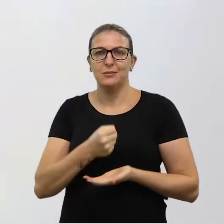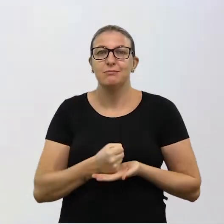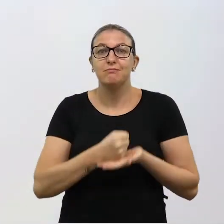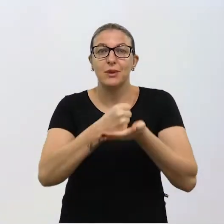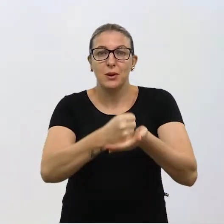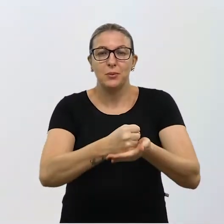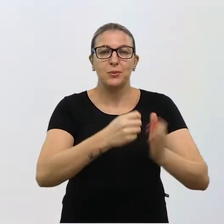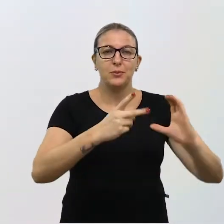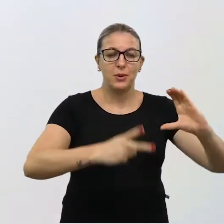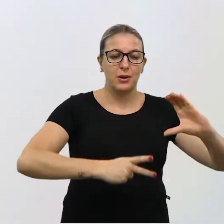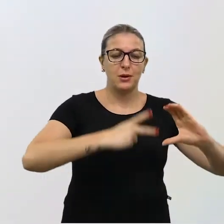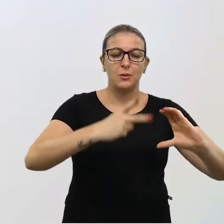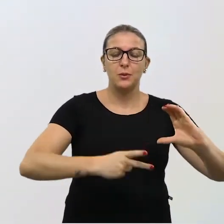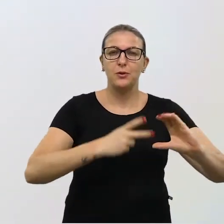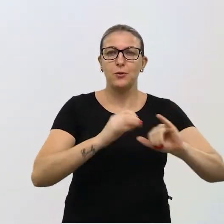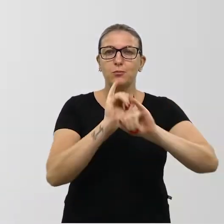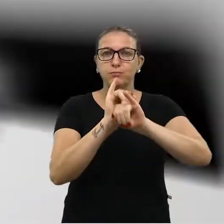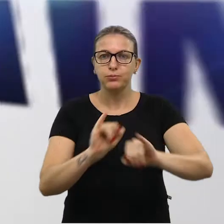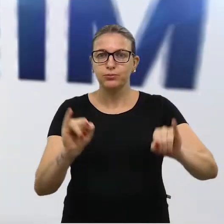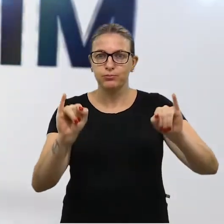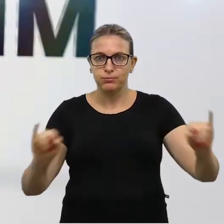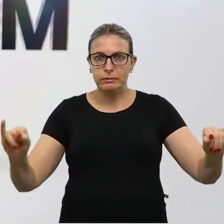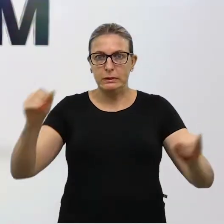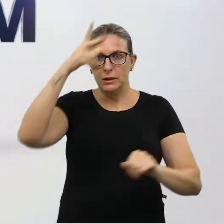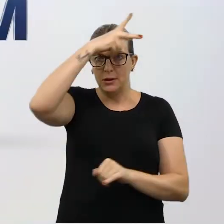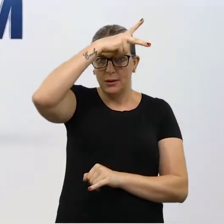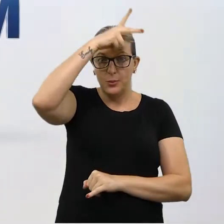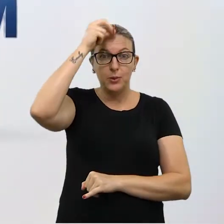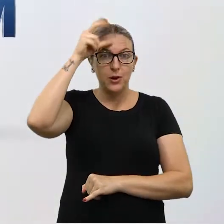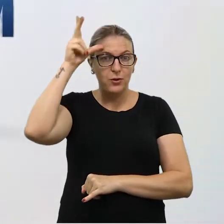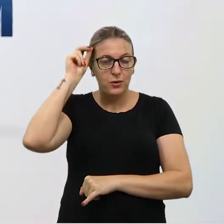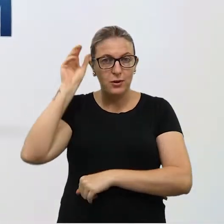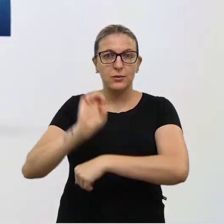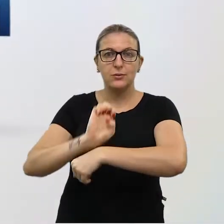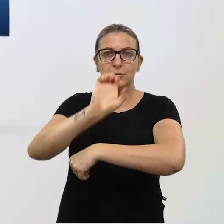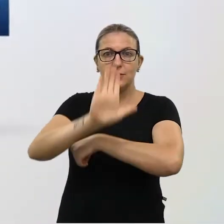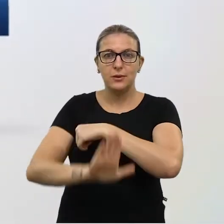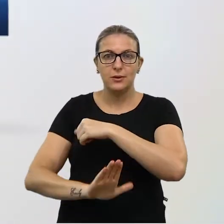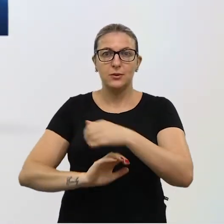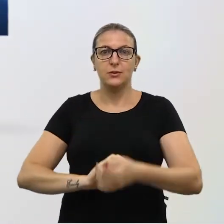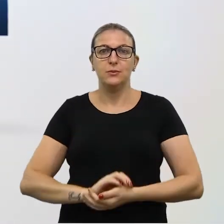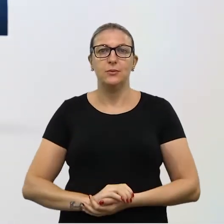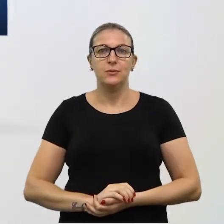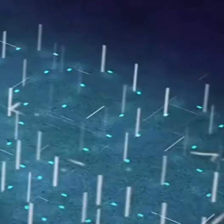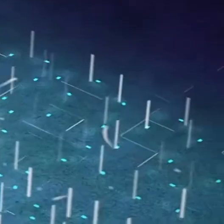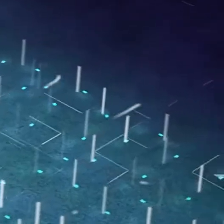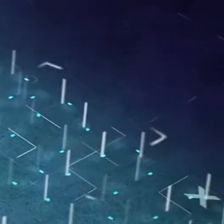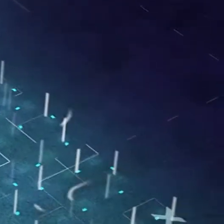Apoio Câmara de Vereadores. Uma campanha da Prefeitura de Erechim.